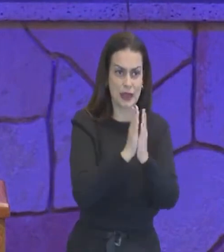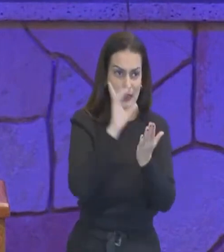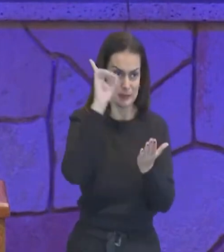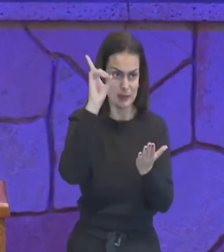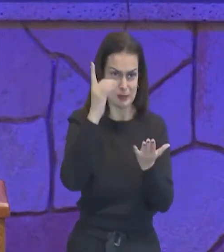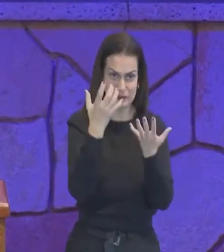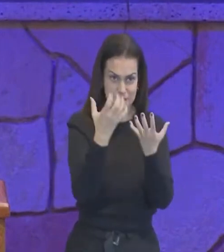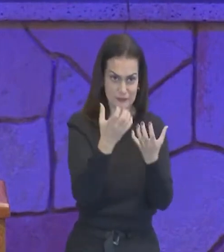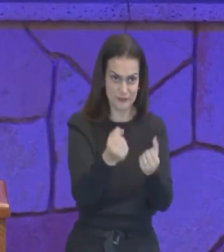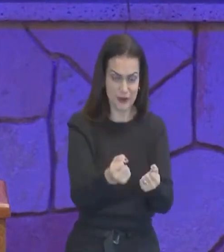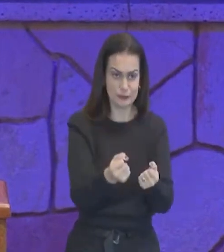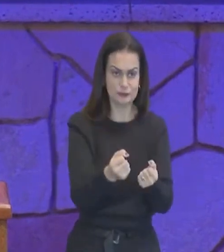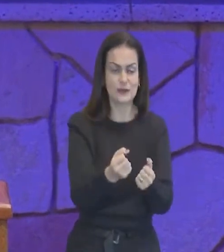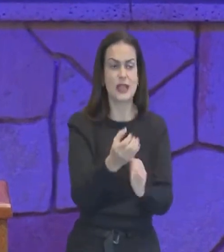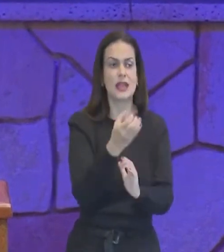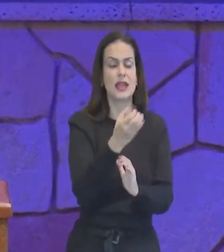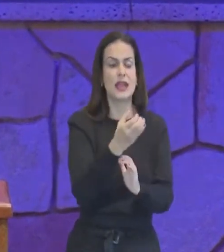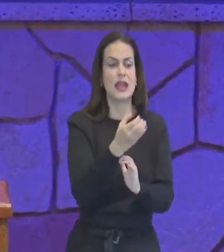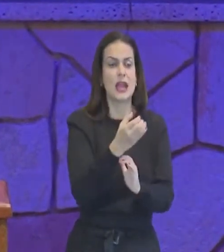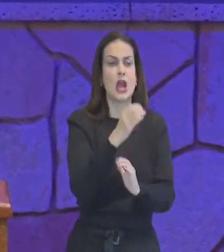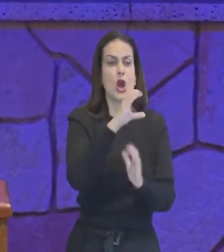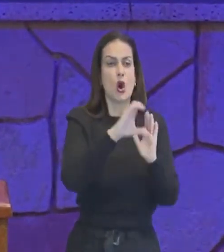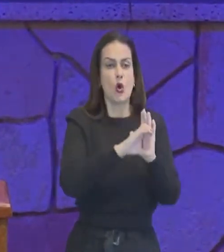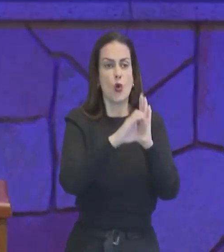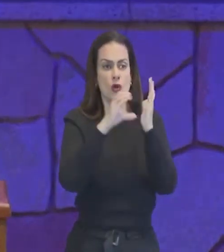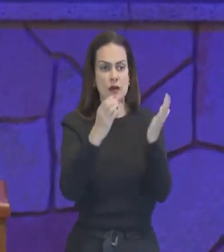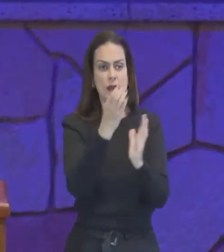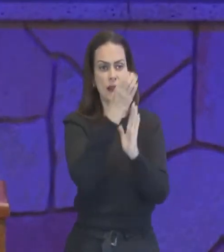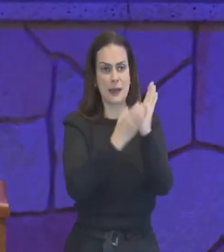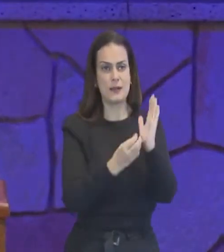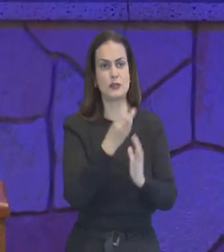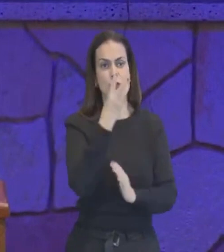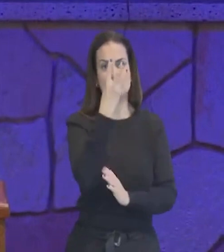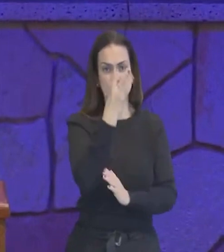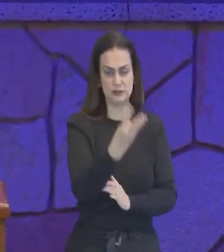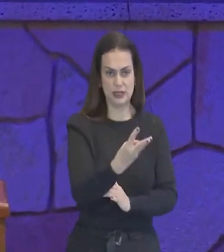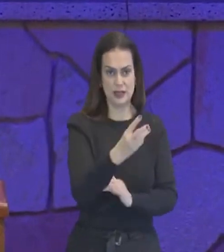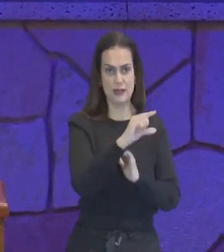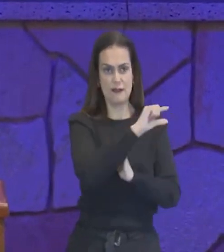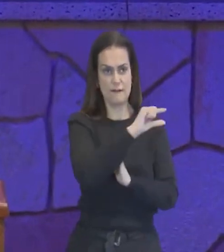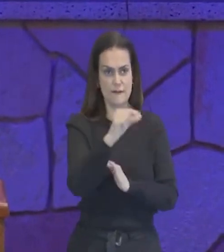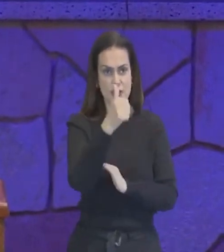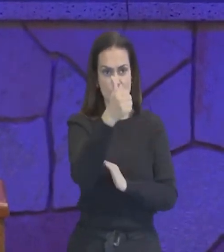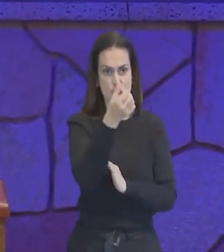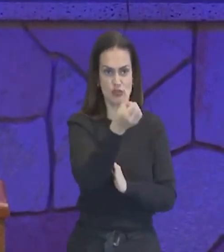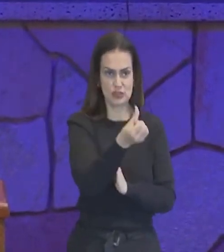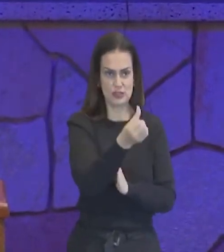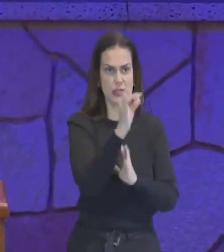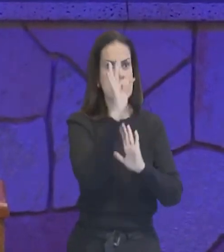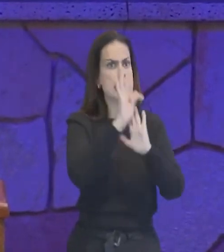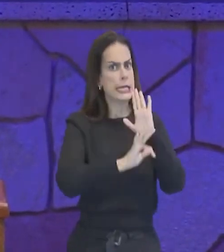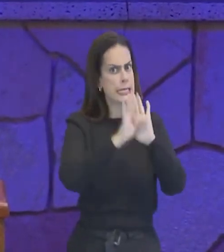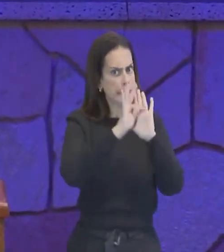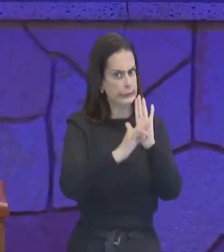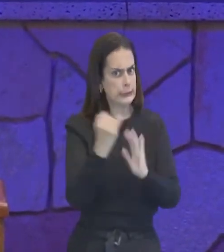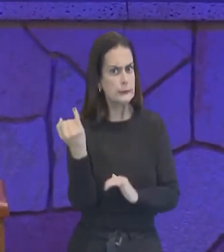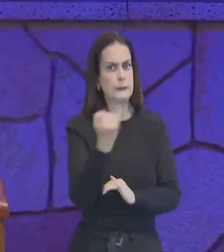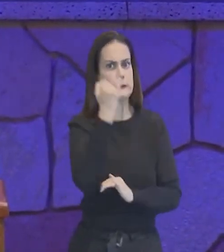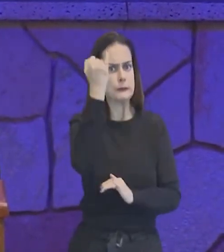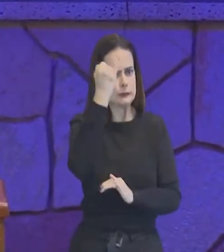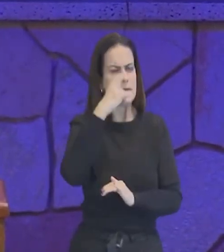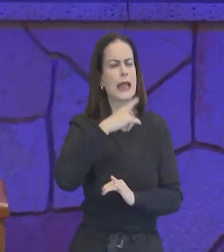a sua Bíblia, Colossenses no capítulo de número 3, o verso de número 16, um texto muito rico, que tem muitas